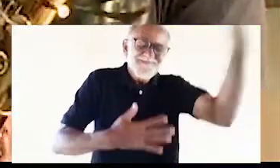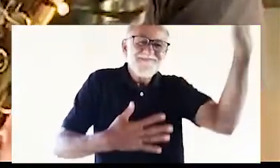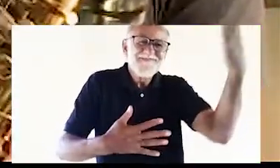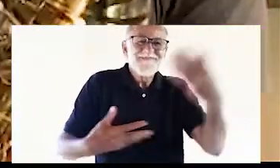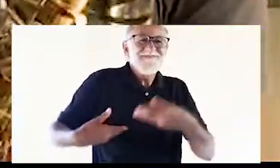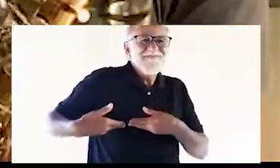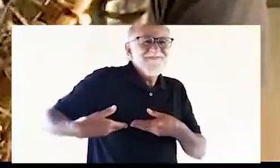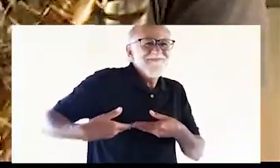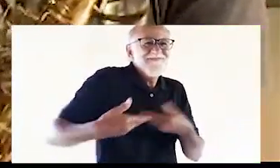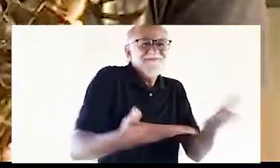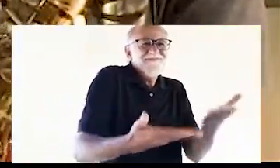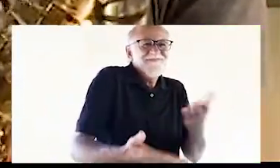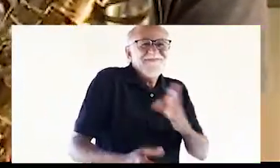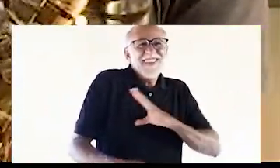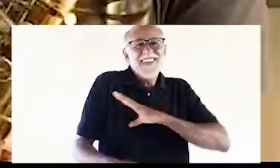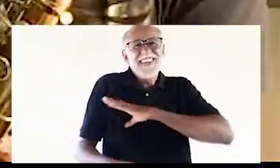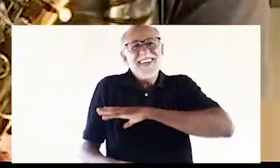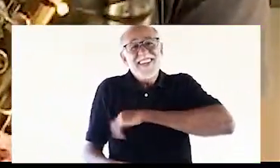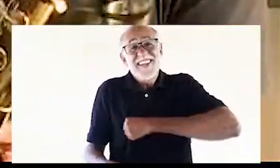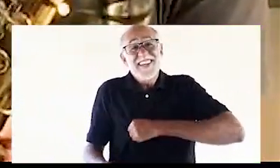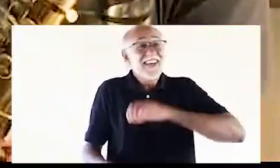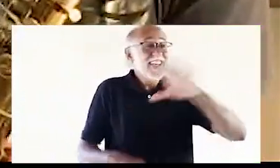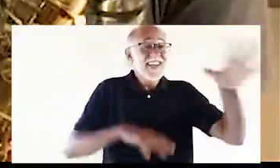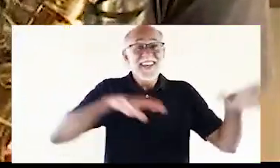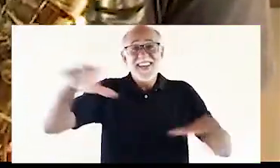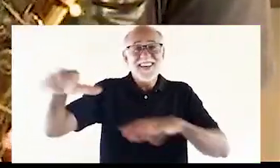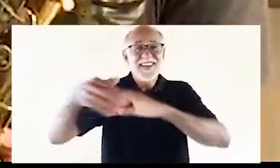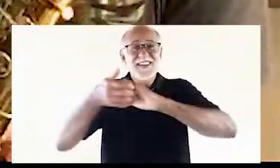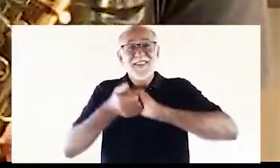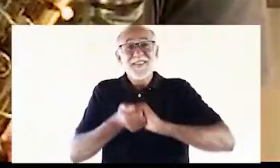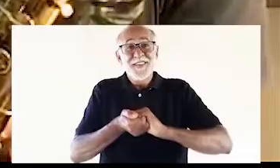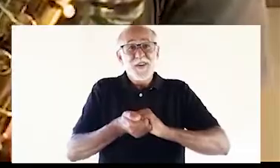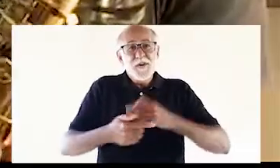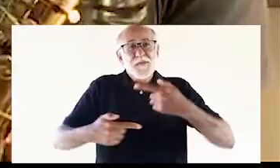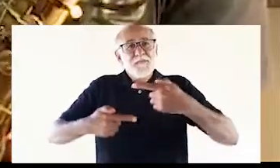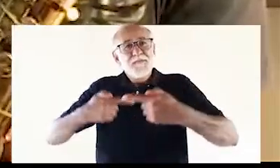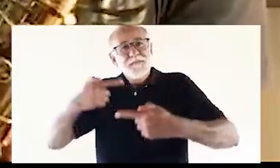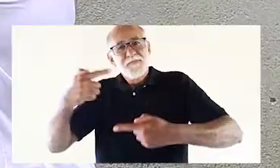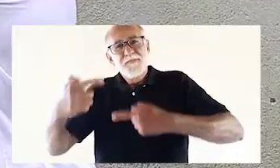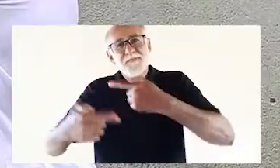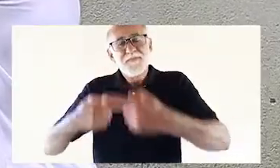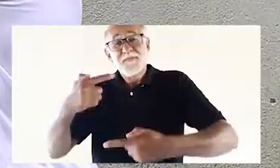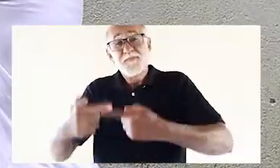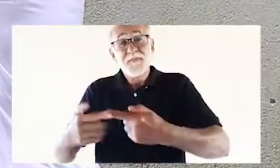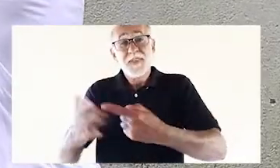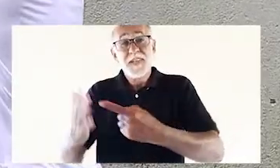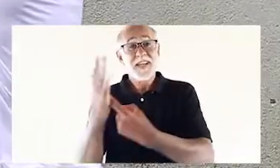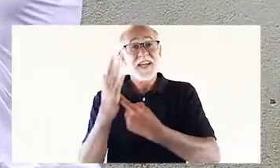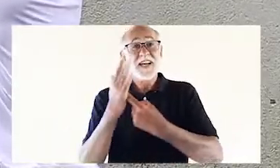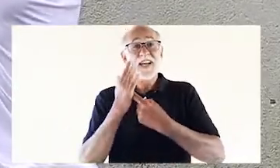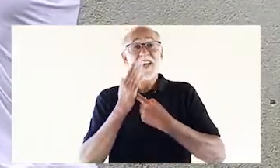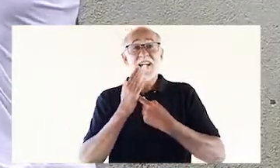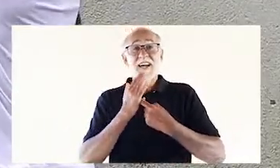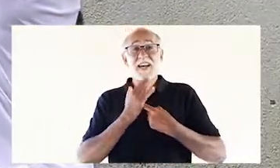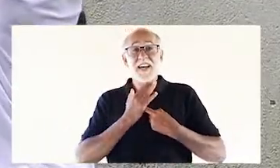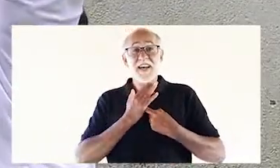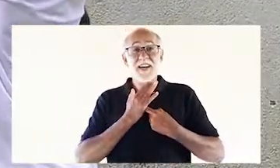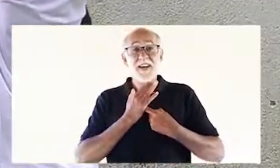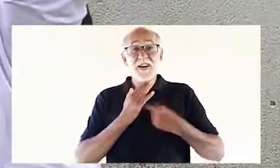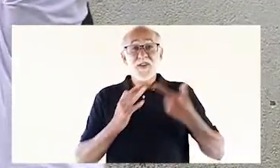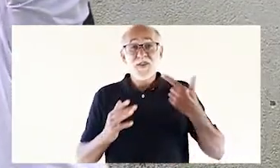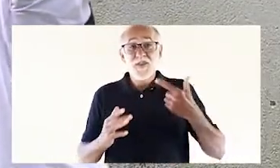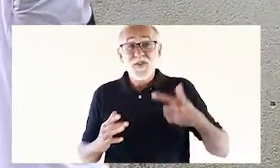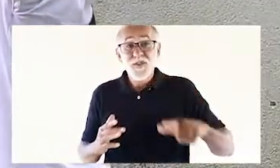dou meu amor Te me dê as mãos Vamos à luta, me ajude a conquistar Os